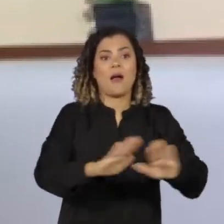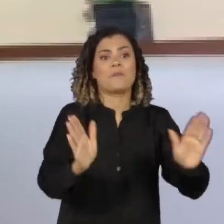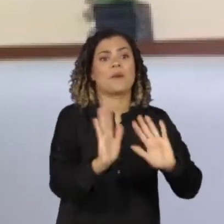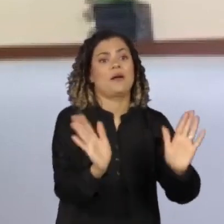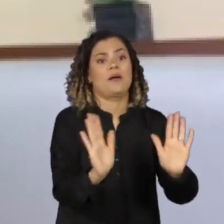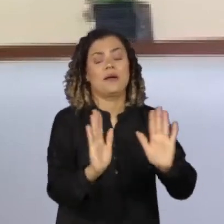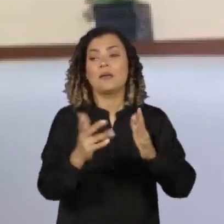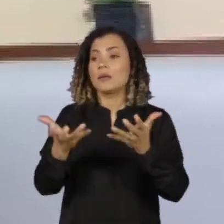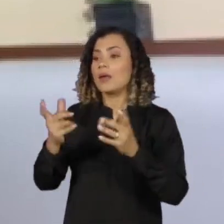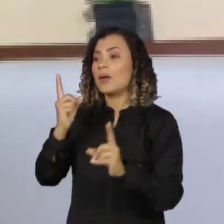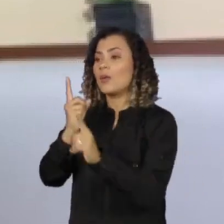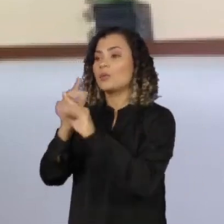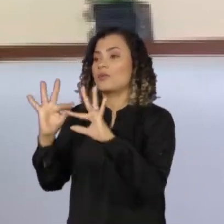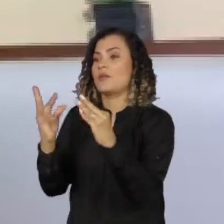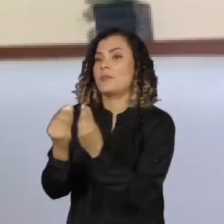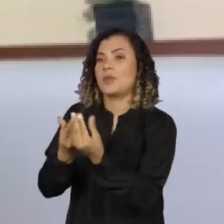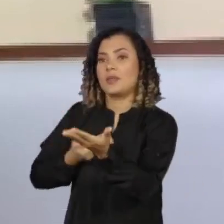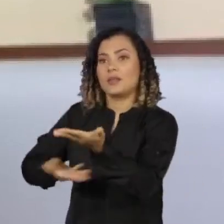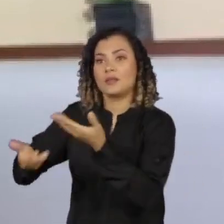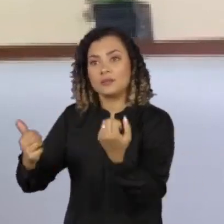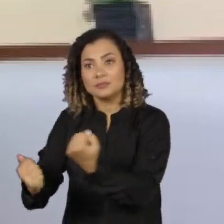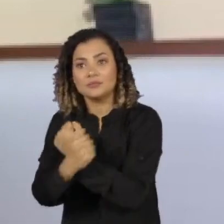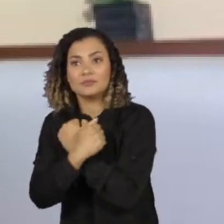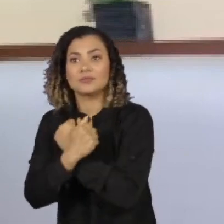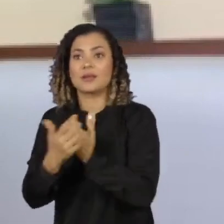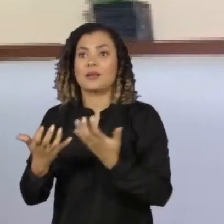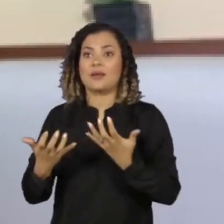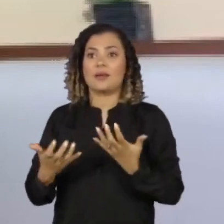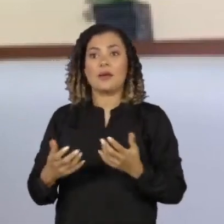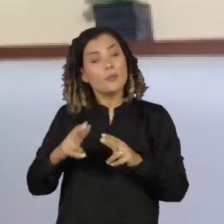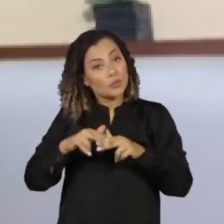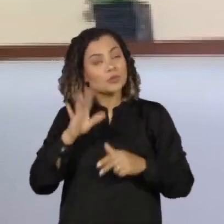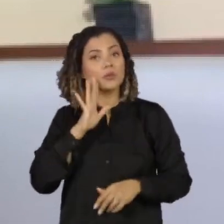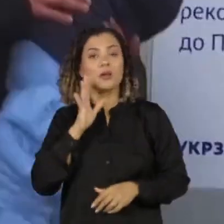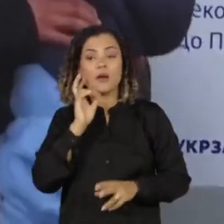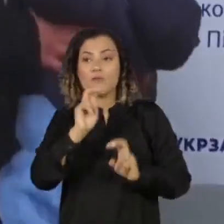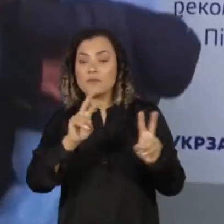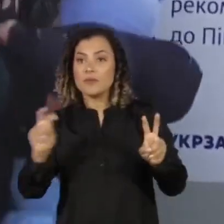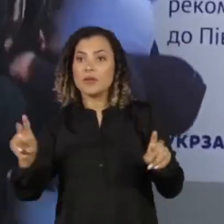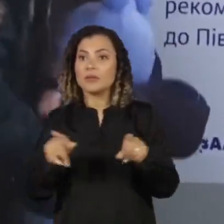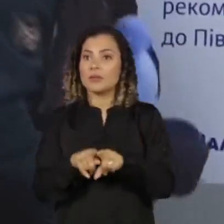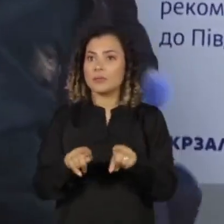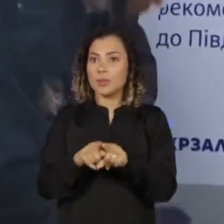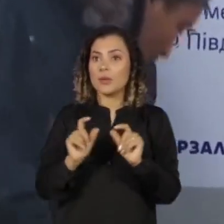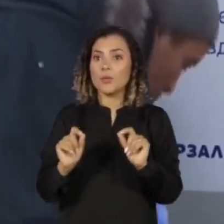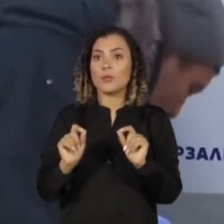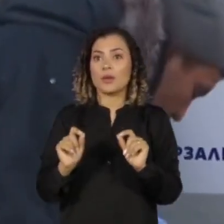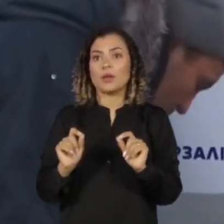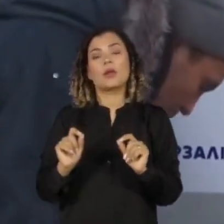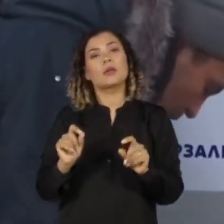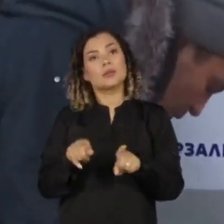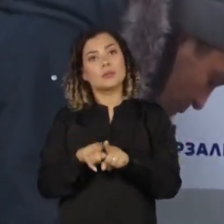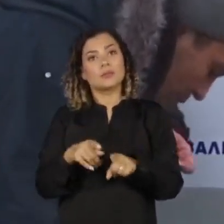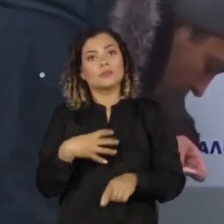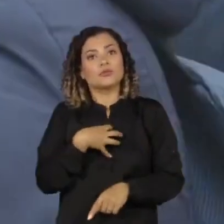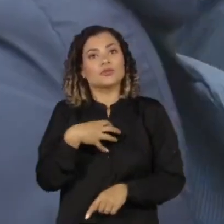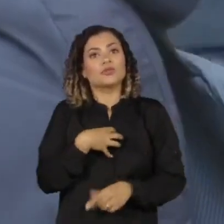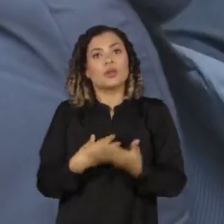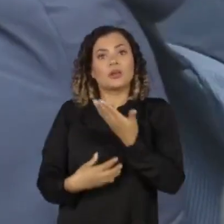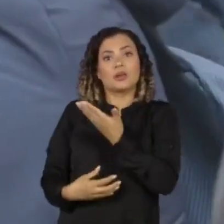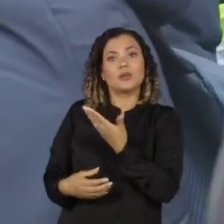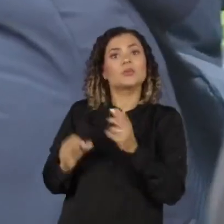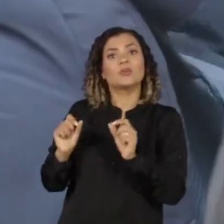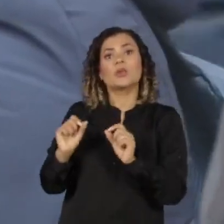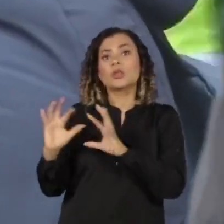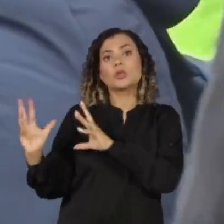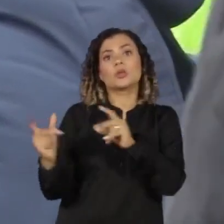com seus familiares. É muito legal ver como ele está conversando sobre isso, essa expectativa de voltar. Todos nós temos